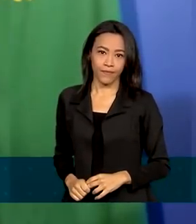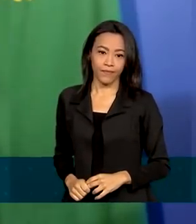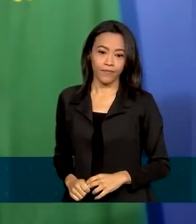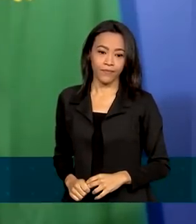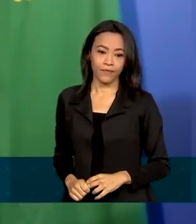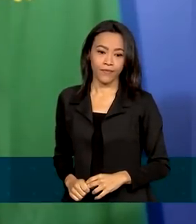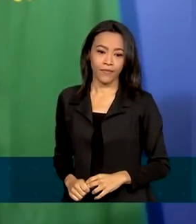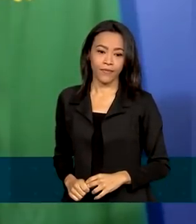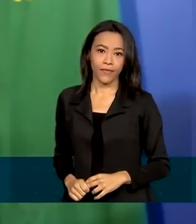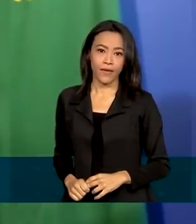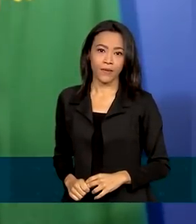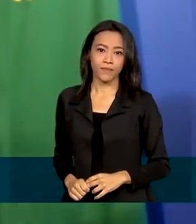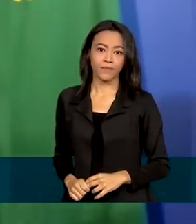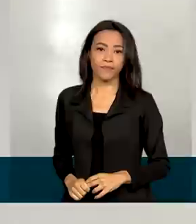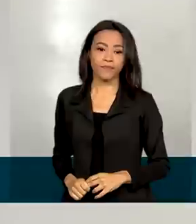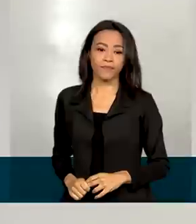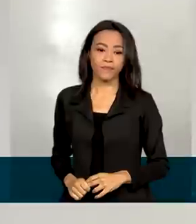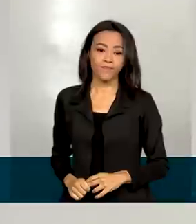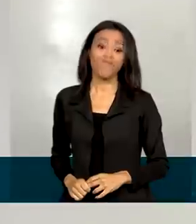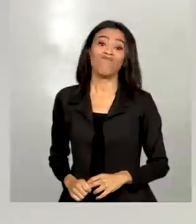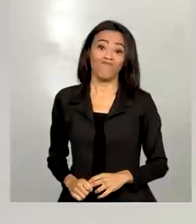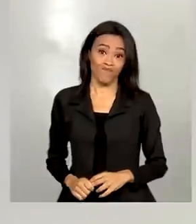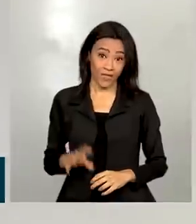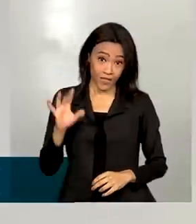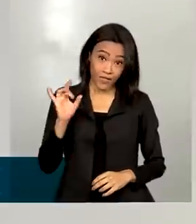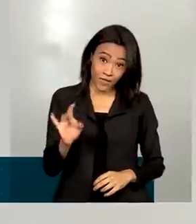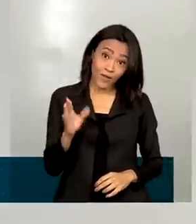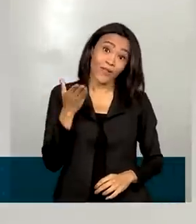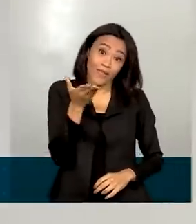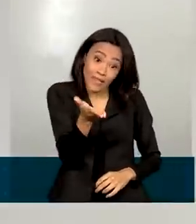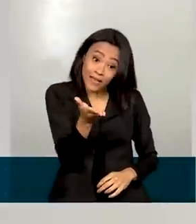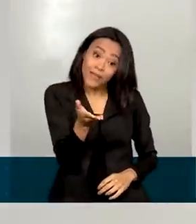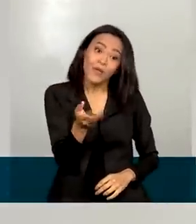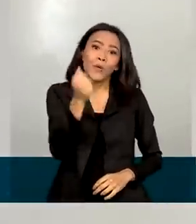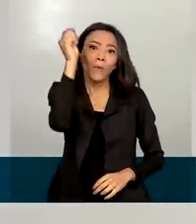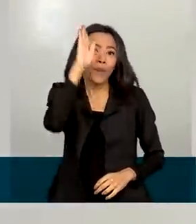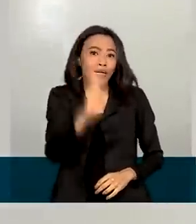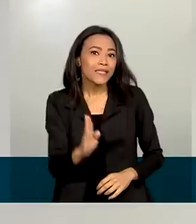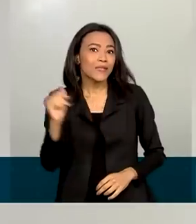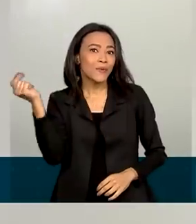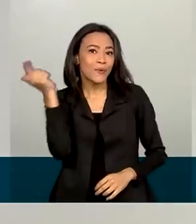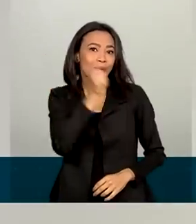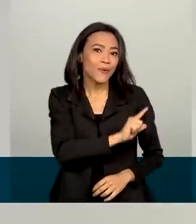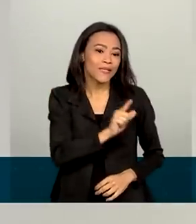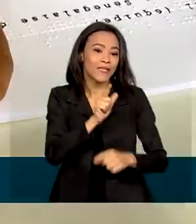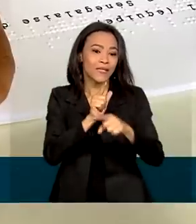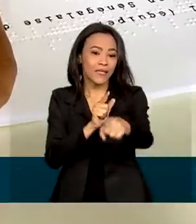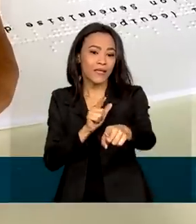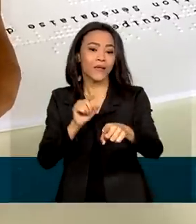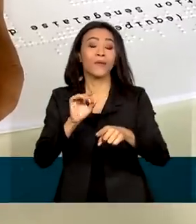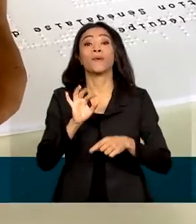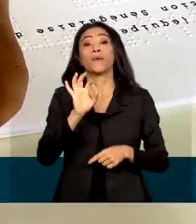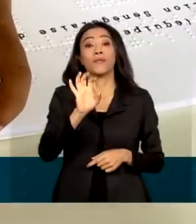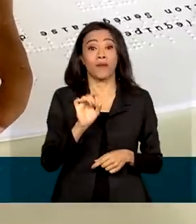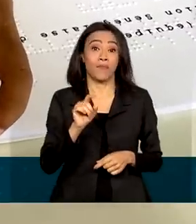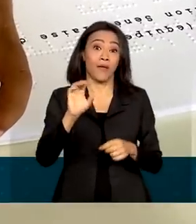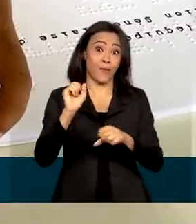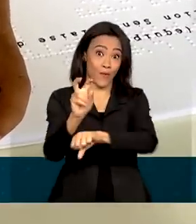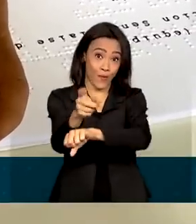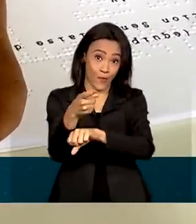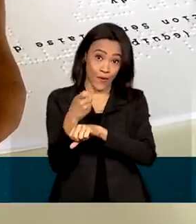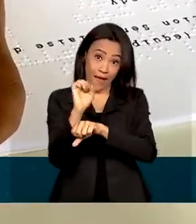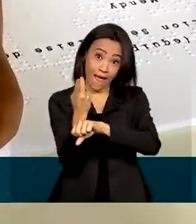acessibilidade para o mundo. E não foi dessa vez que o Brasil conquistou o Hexa na Copa do Mundo. Mas as crianças